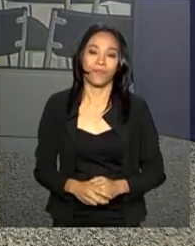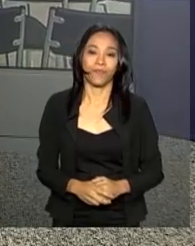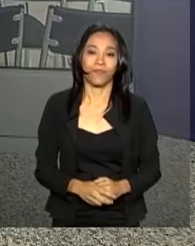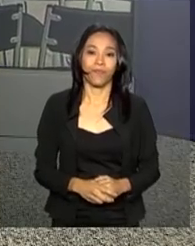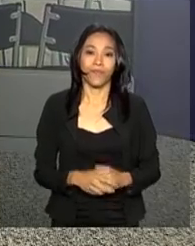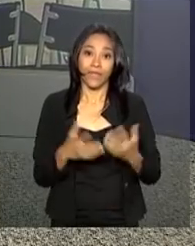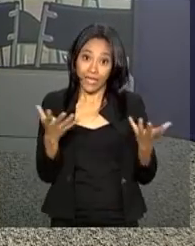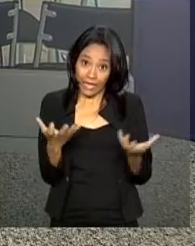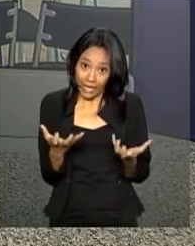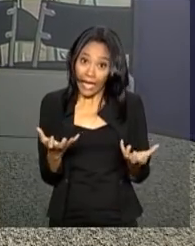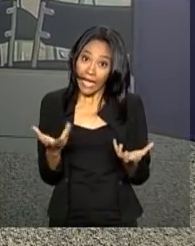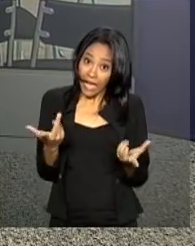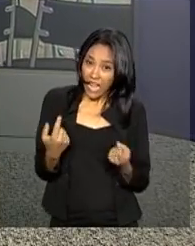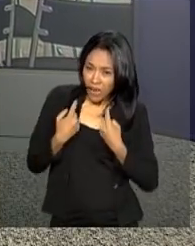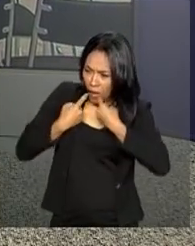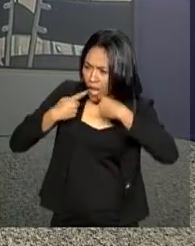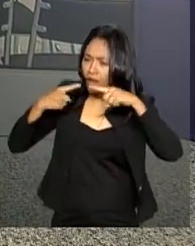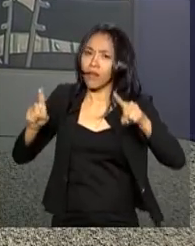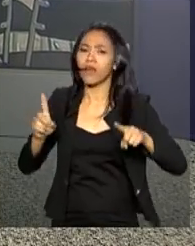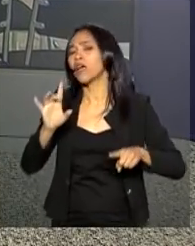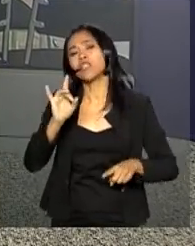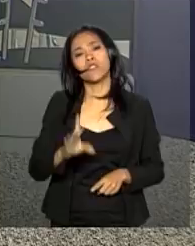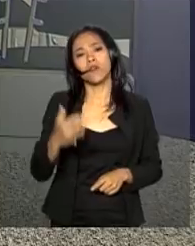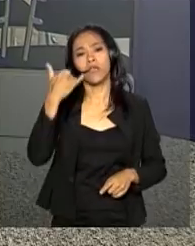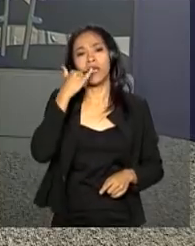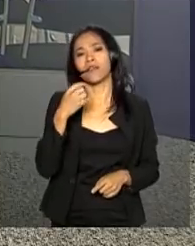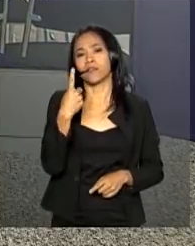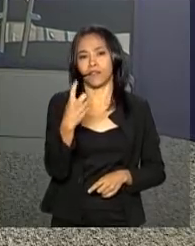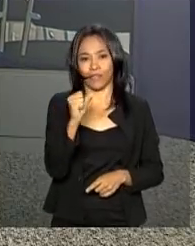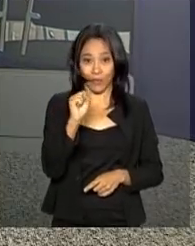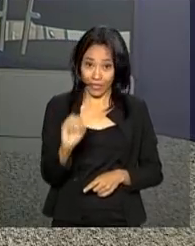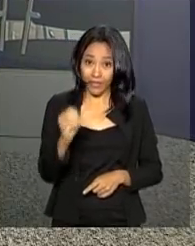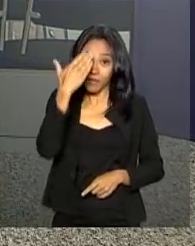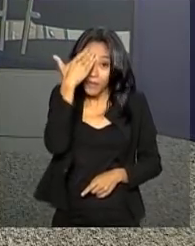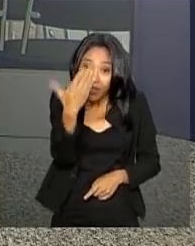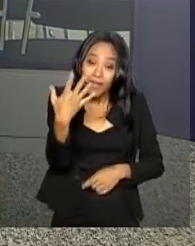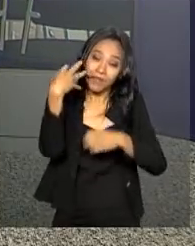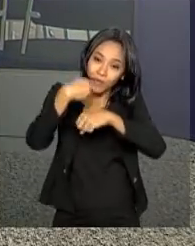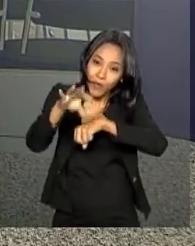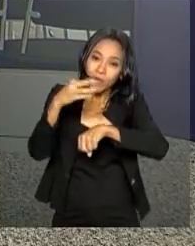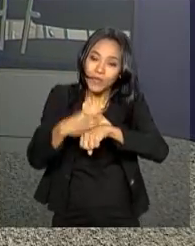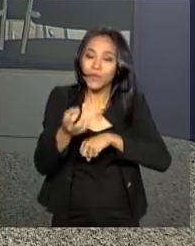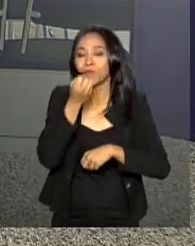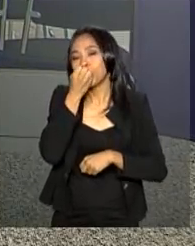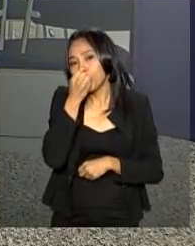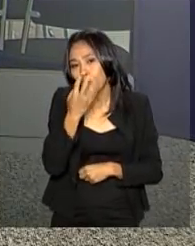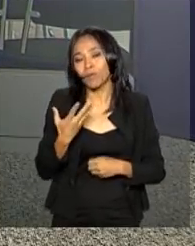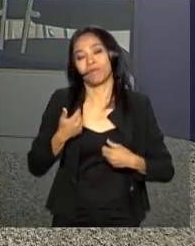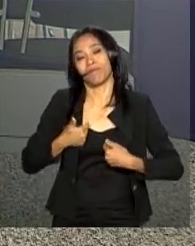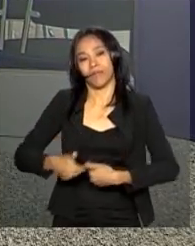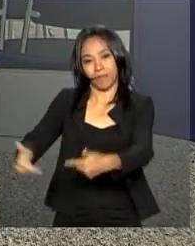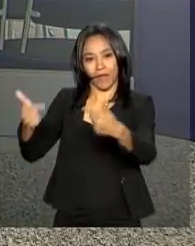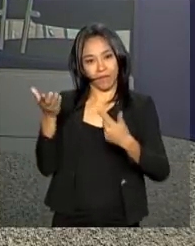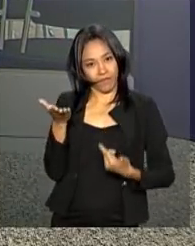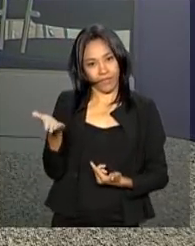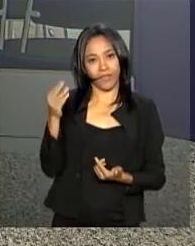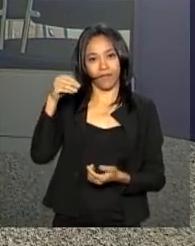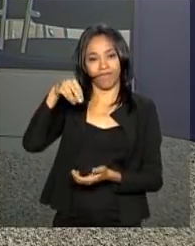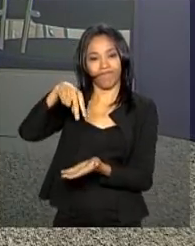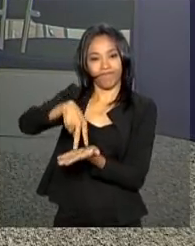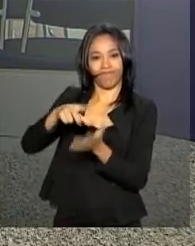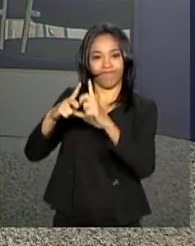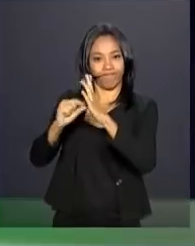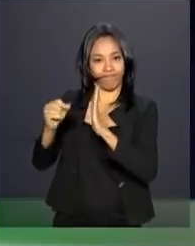Querendo fazer uma denúncia, então, Luciana, é só ligar 180. Obrigada pelas informações e um bom trabalho para você aí no Palácio do